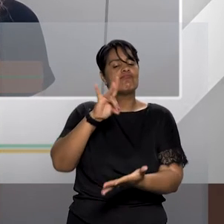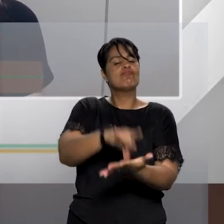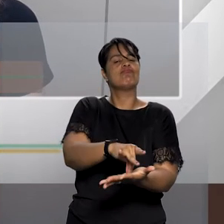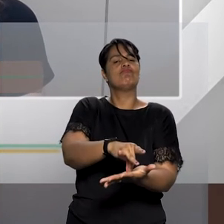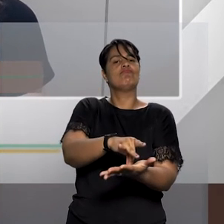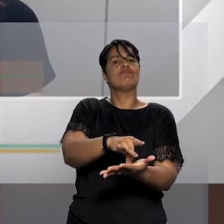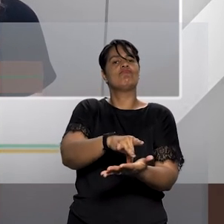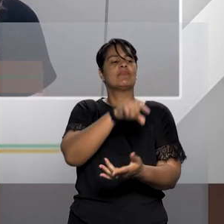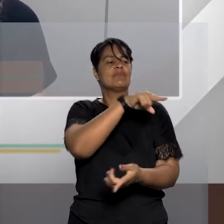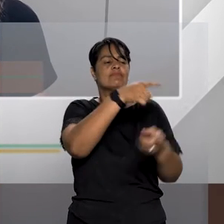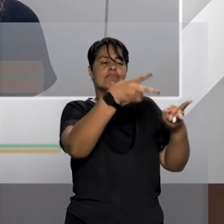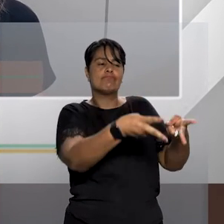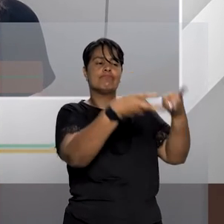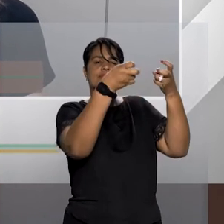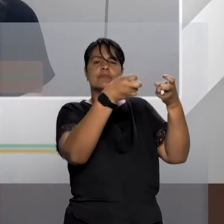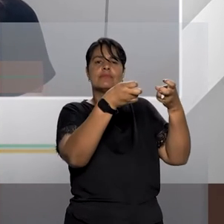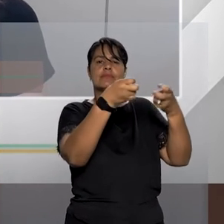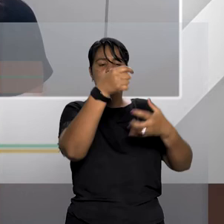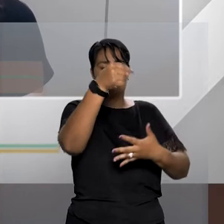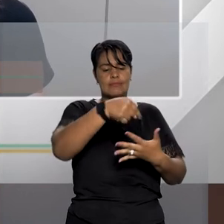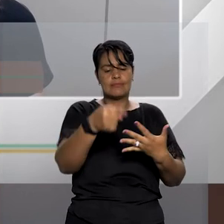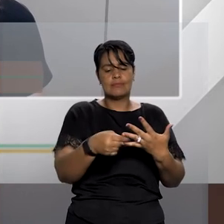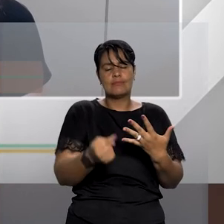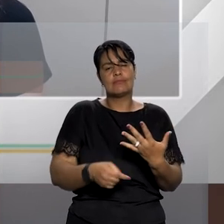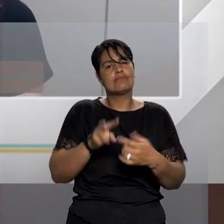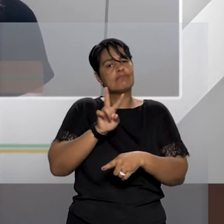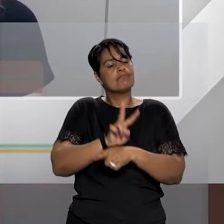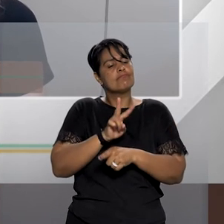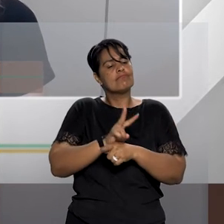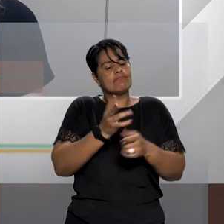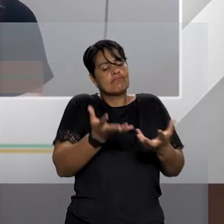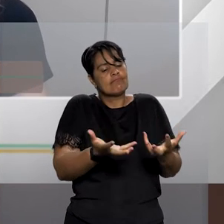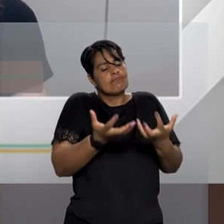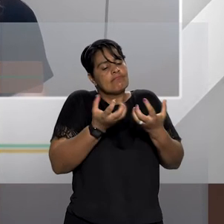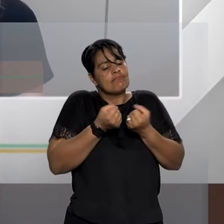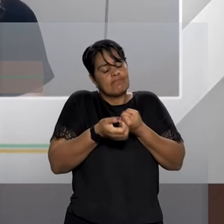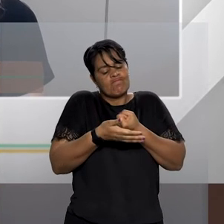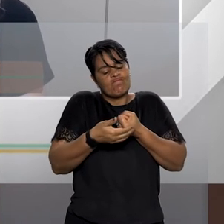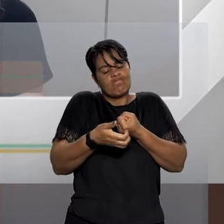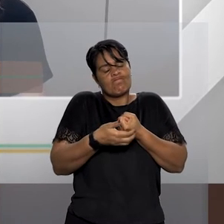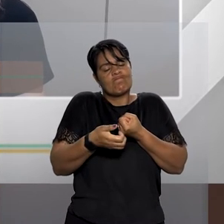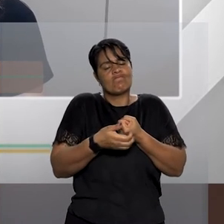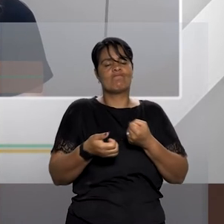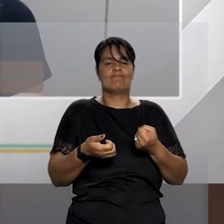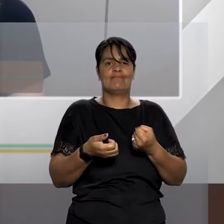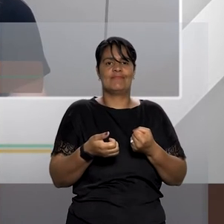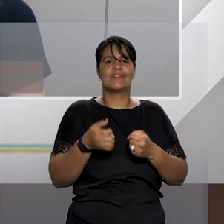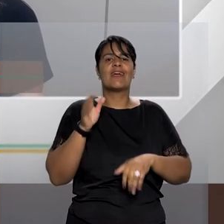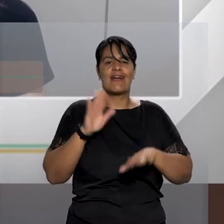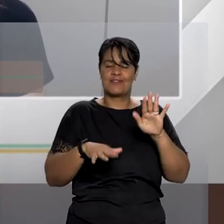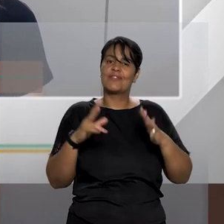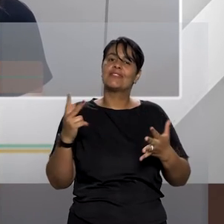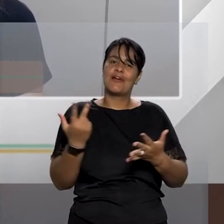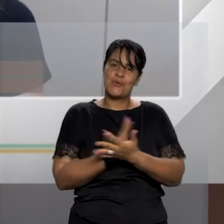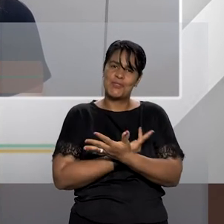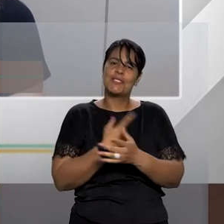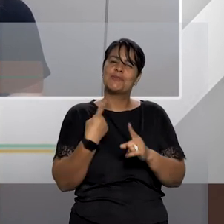observância para as cautelas para acolhimento nas circunstâncias que são circunstâncias